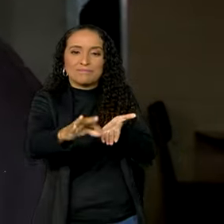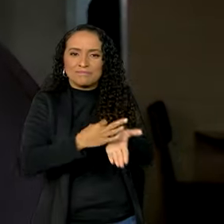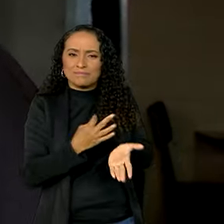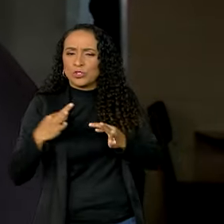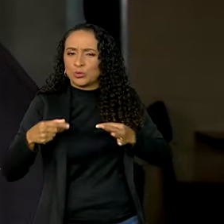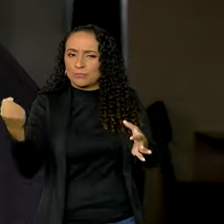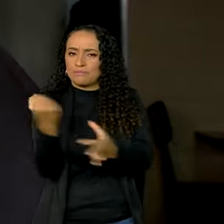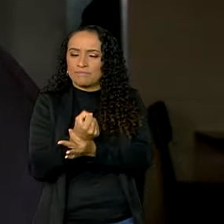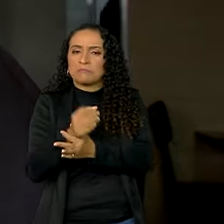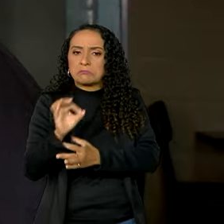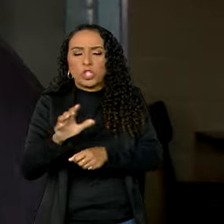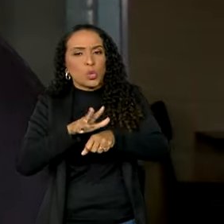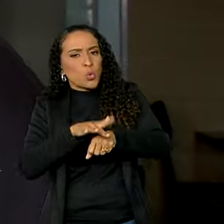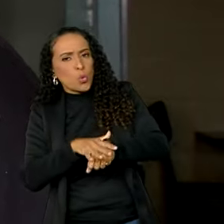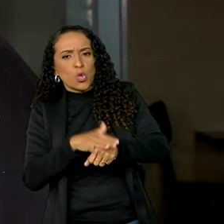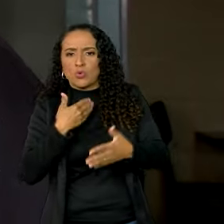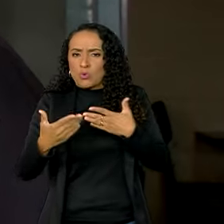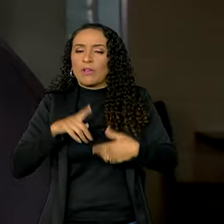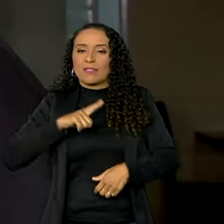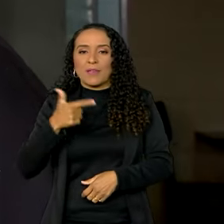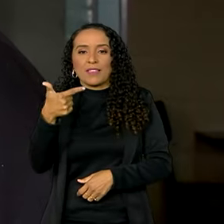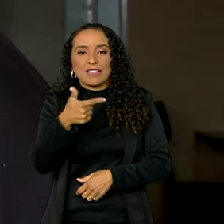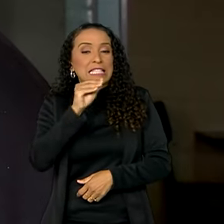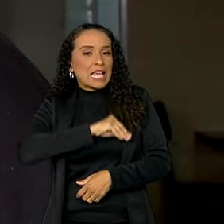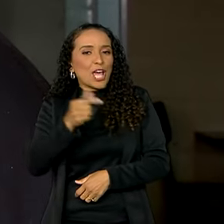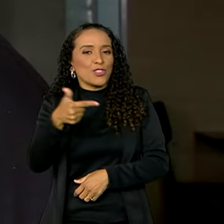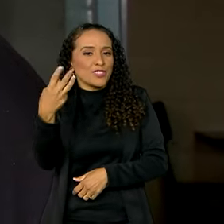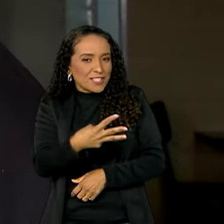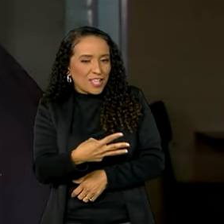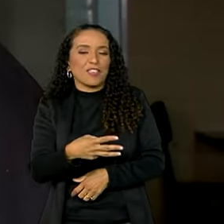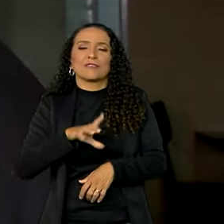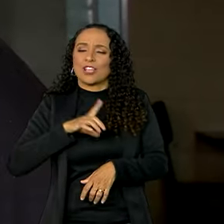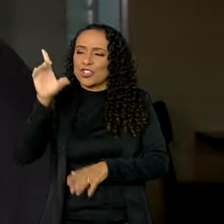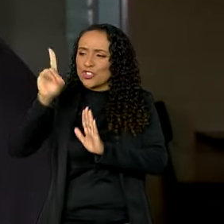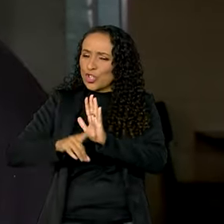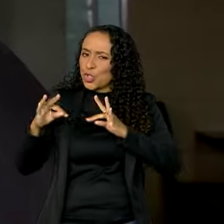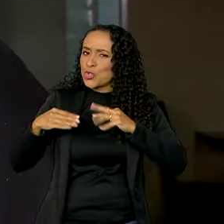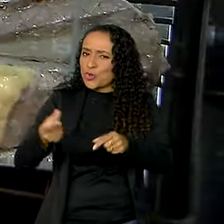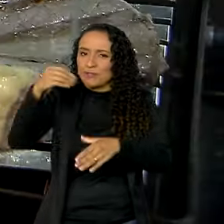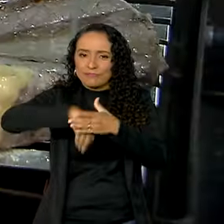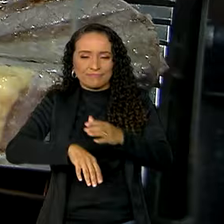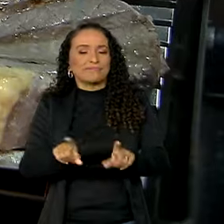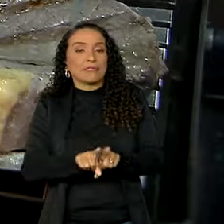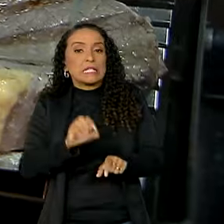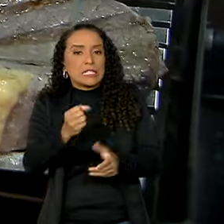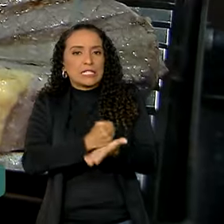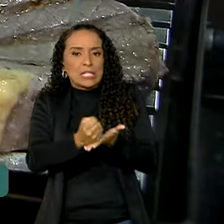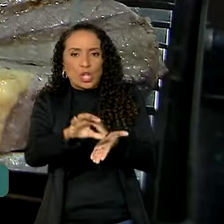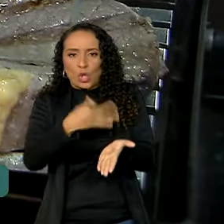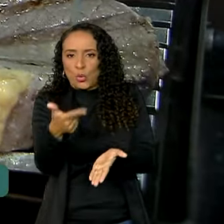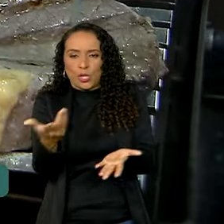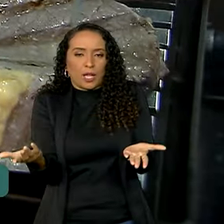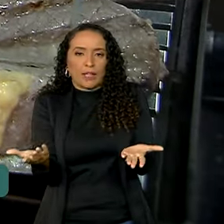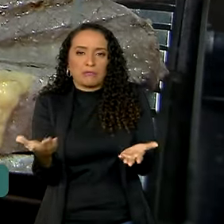é tudo assegurado. Se você ficar doente, tem o 13º, então todos os nossos direitos da Brarista estão lá valendo. Sem a carteira assinada não tem